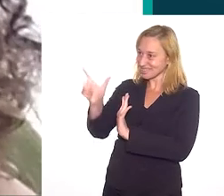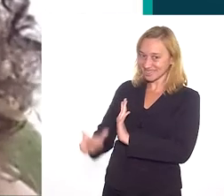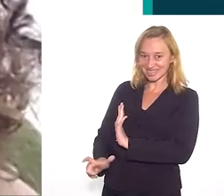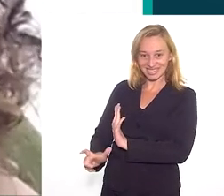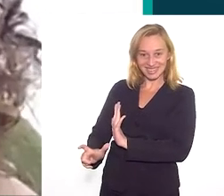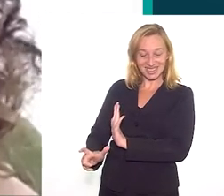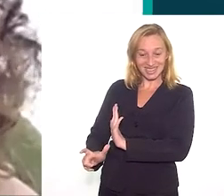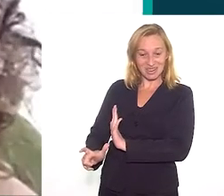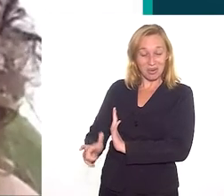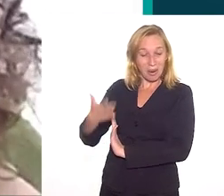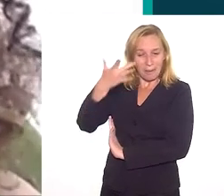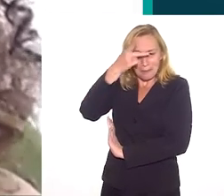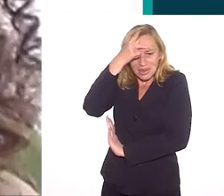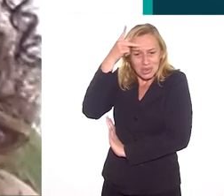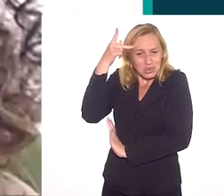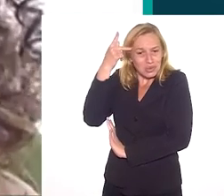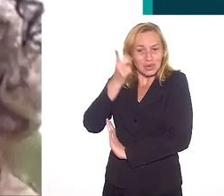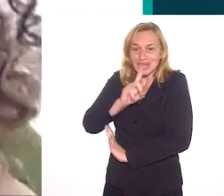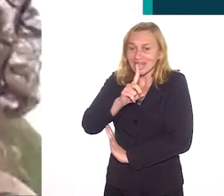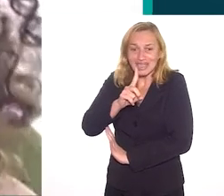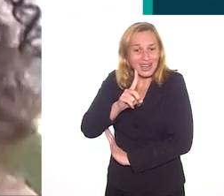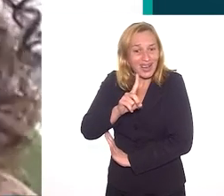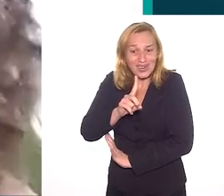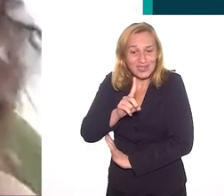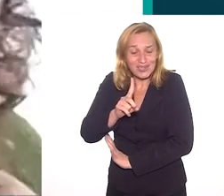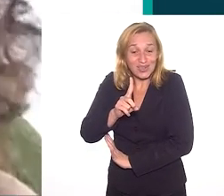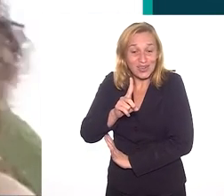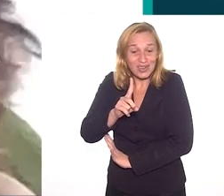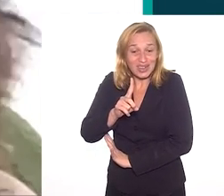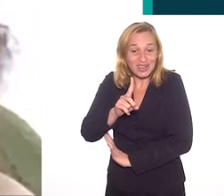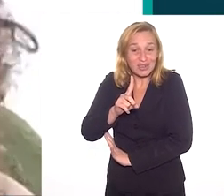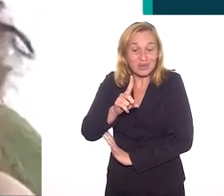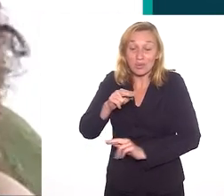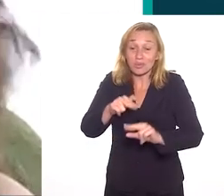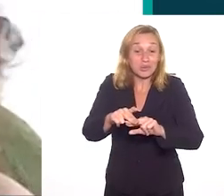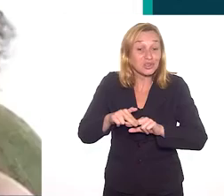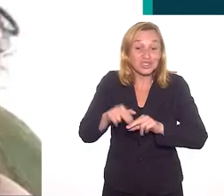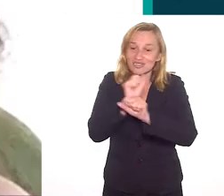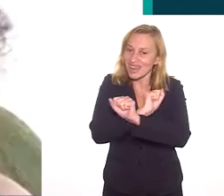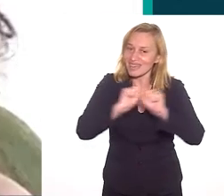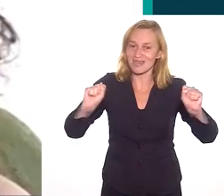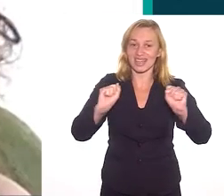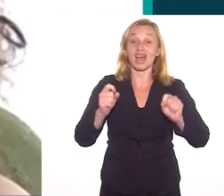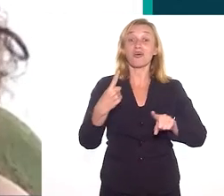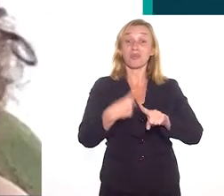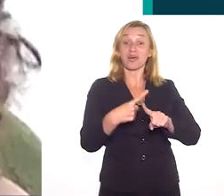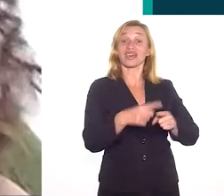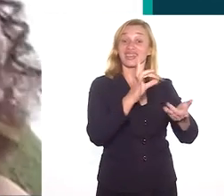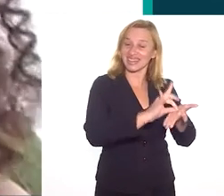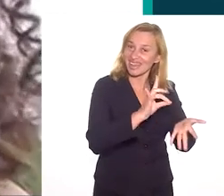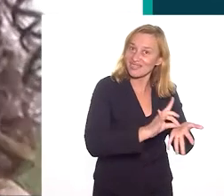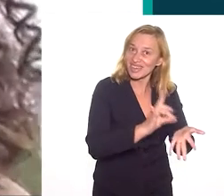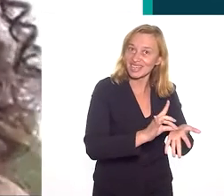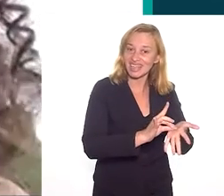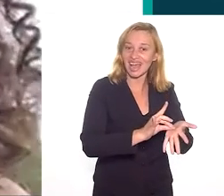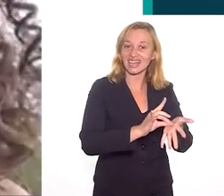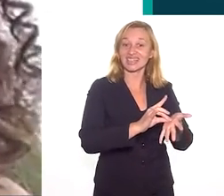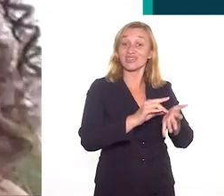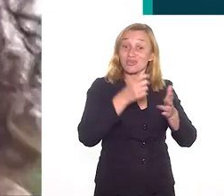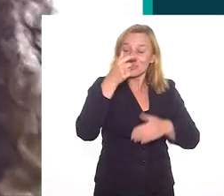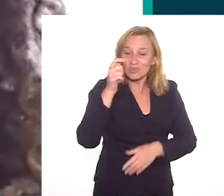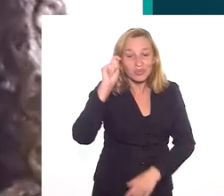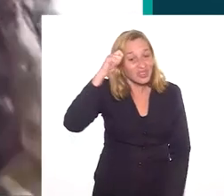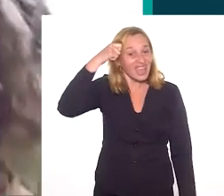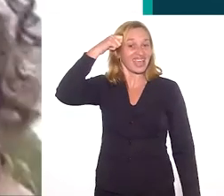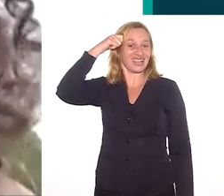em cena na verdade uma figura que não foi a protagonista dessa história, porque o protagonista, na verdade,